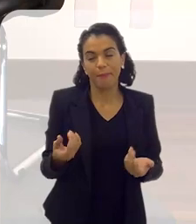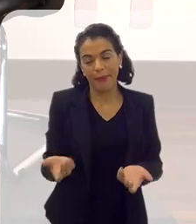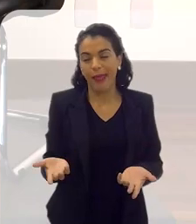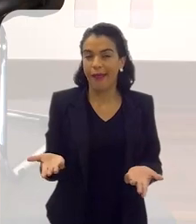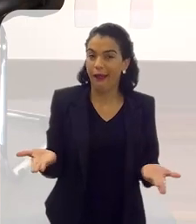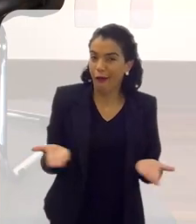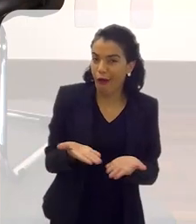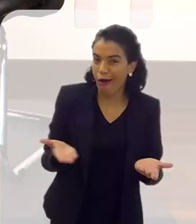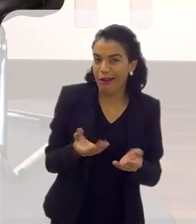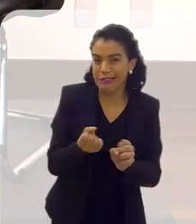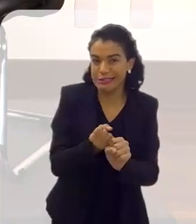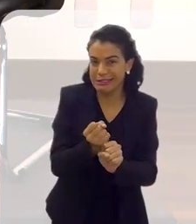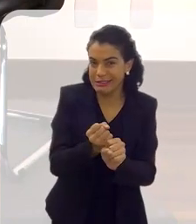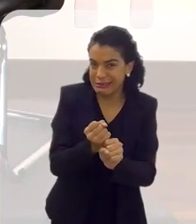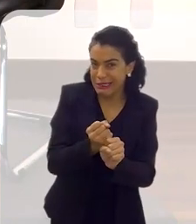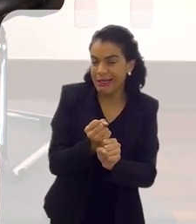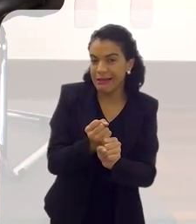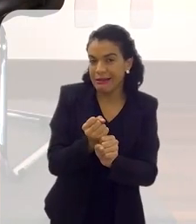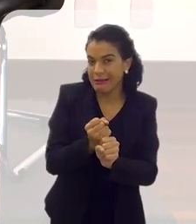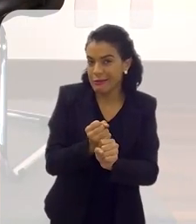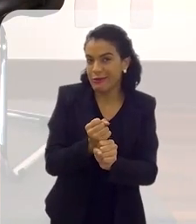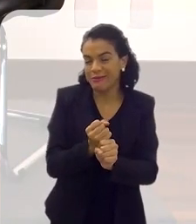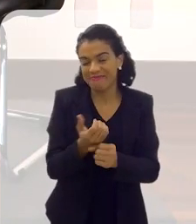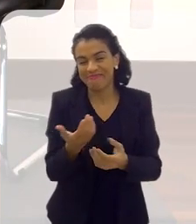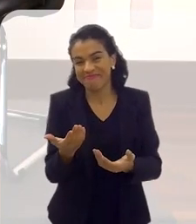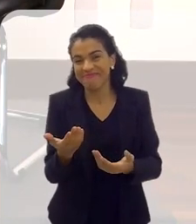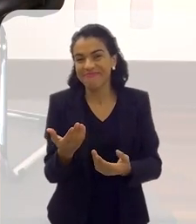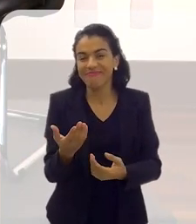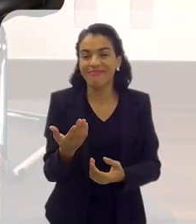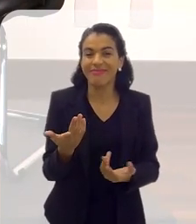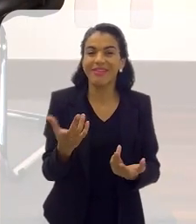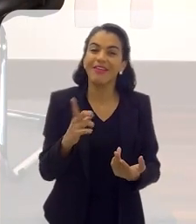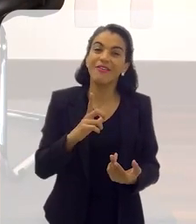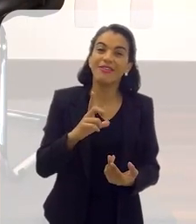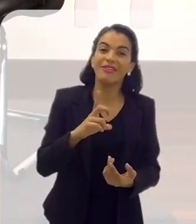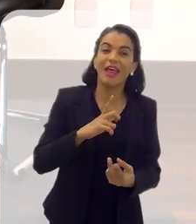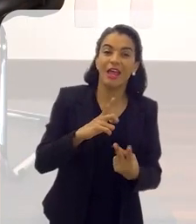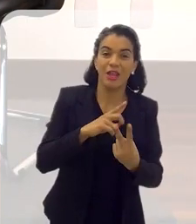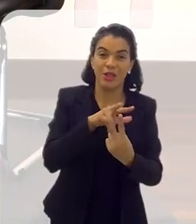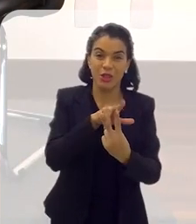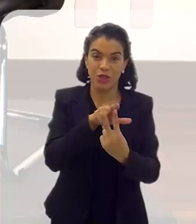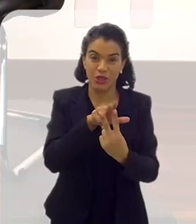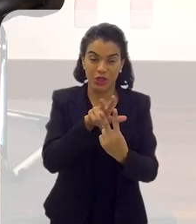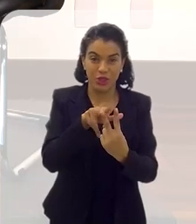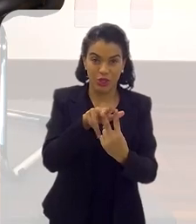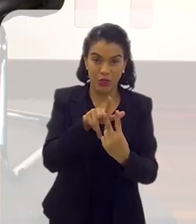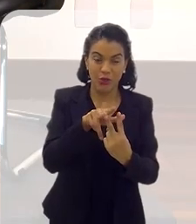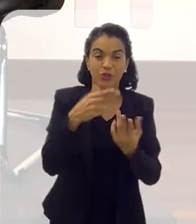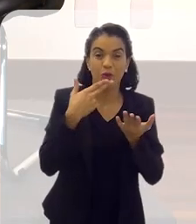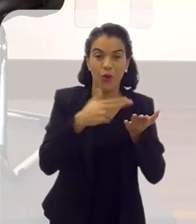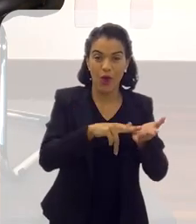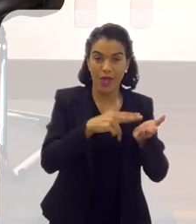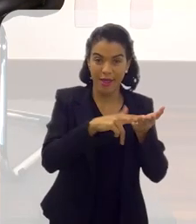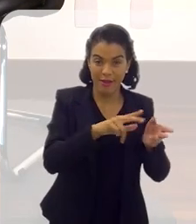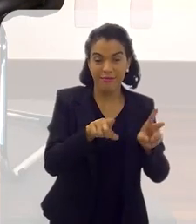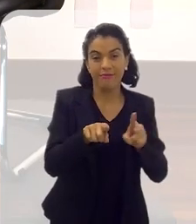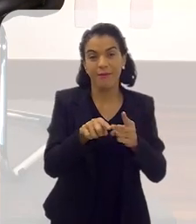precisando disso. É, eu agora, né, esse ano, então, eu vou fazer as duas, vou fazer os Correios